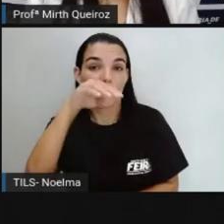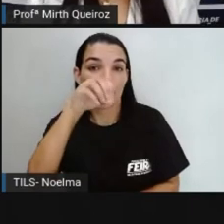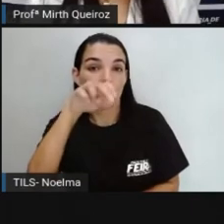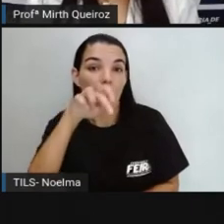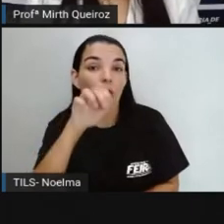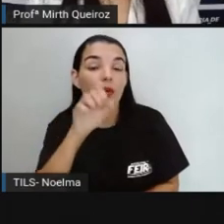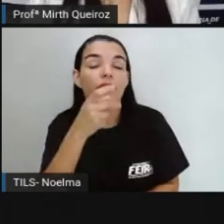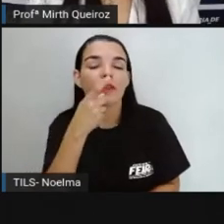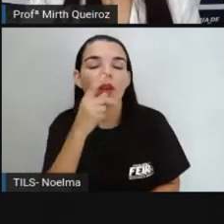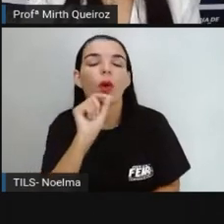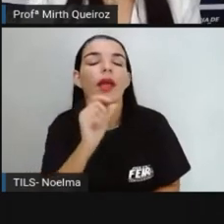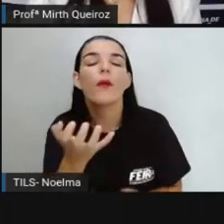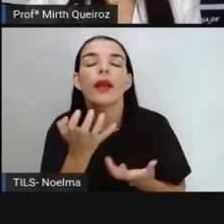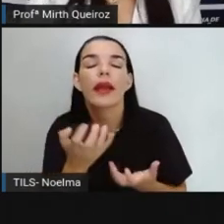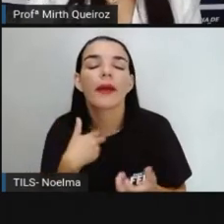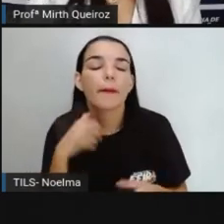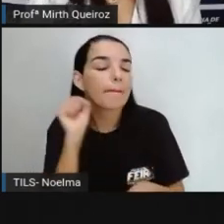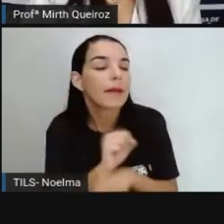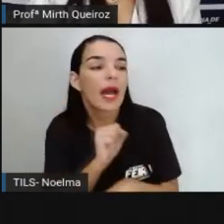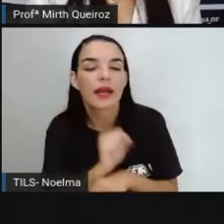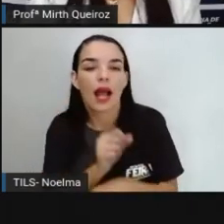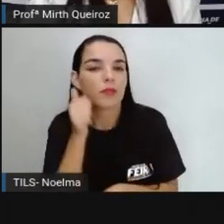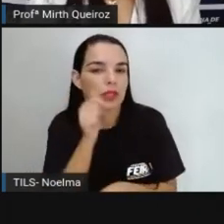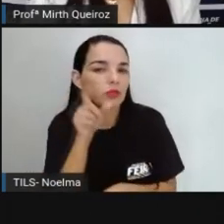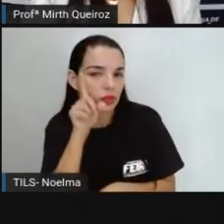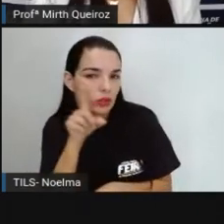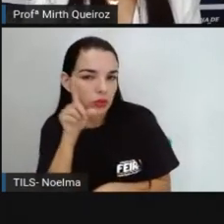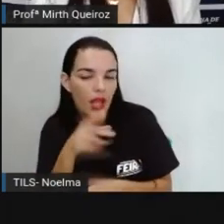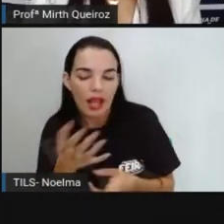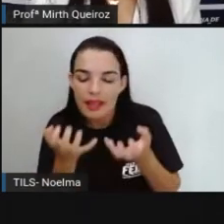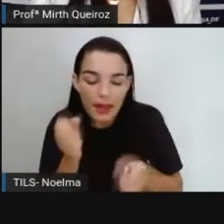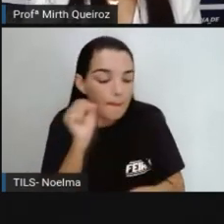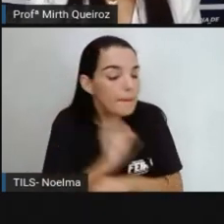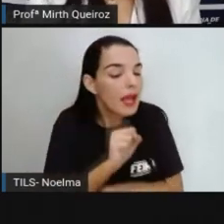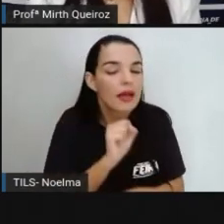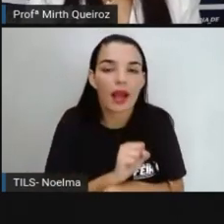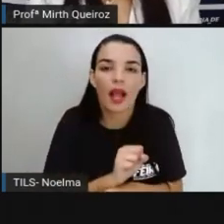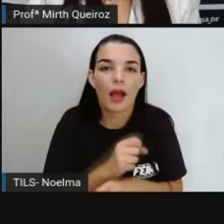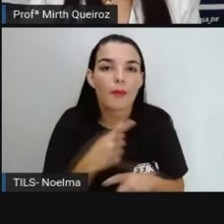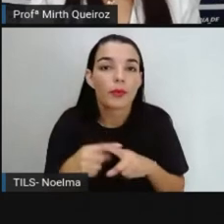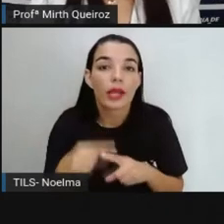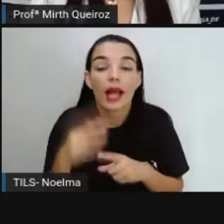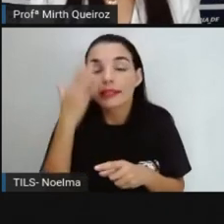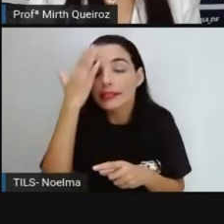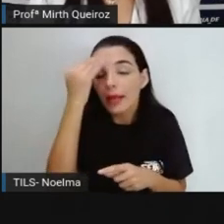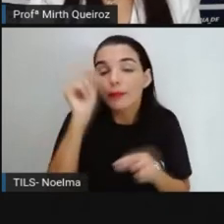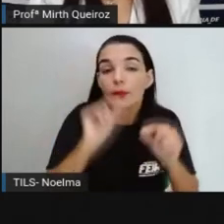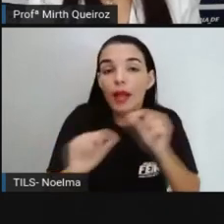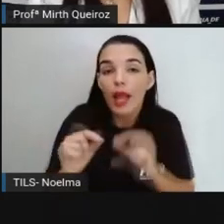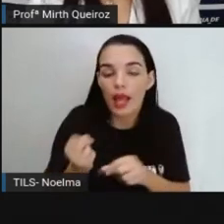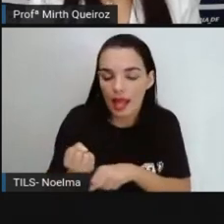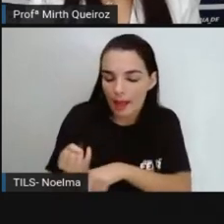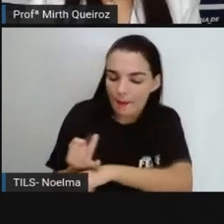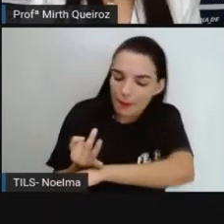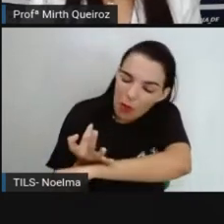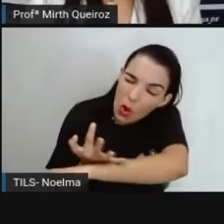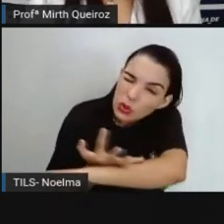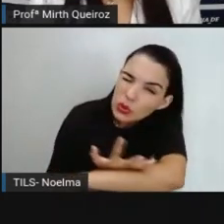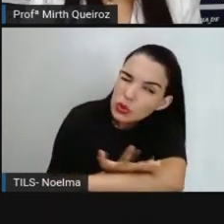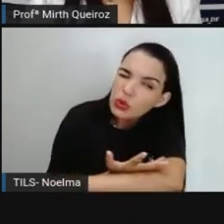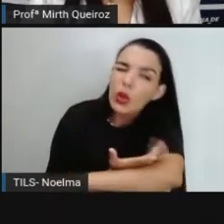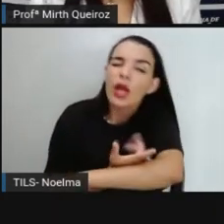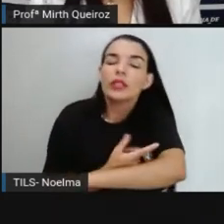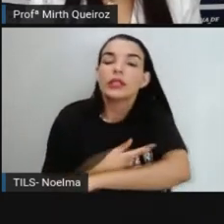Quando parar Quando a gente para, como aconteceu aí com Simone Biles, né De desistir aí De concorrer